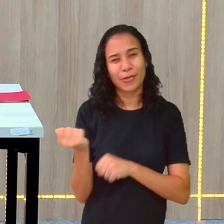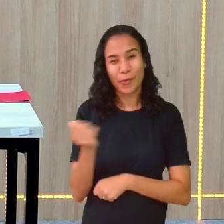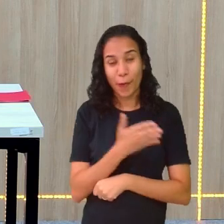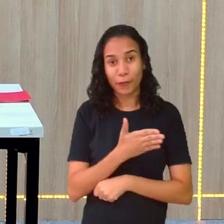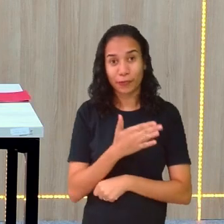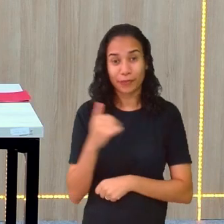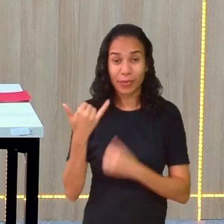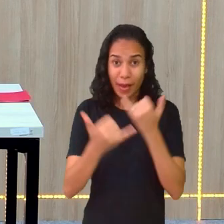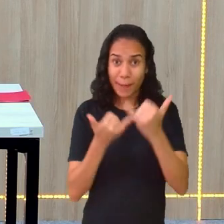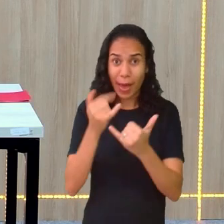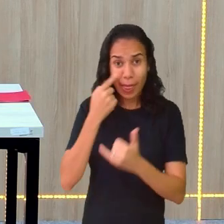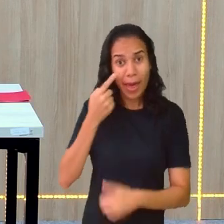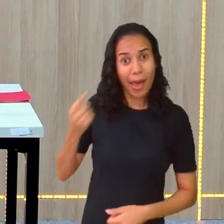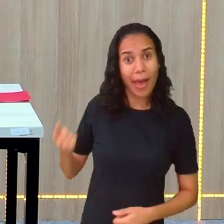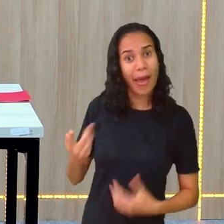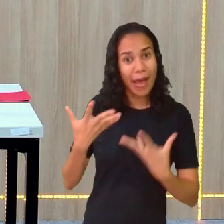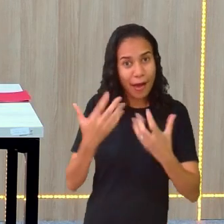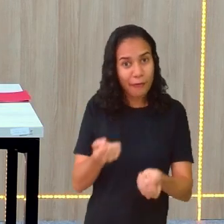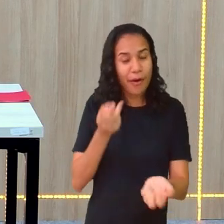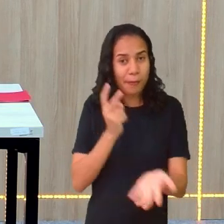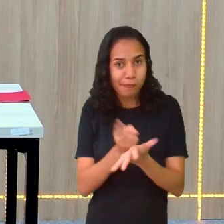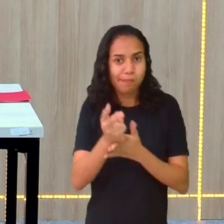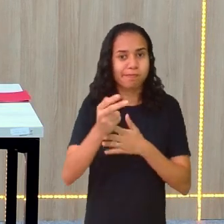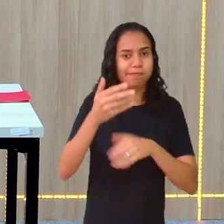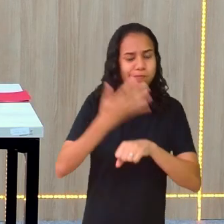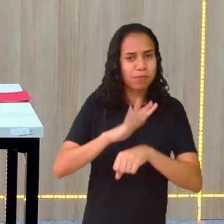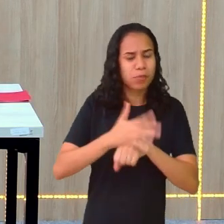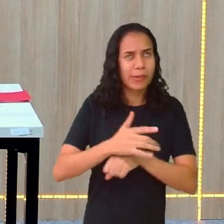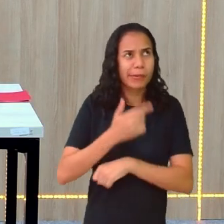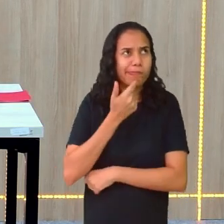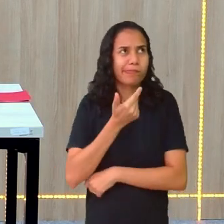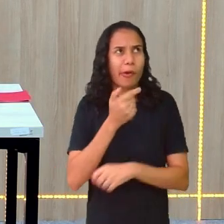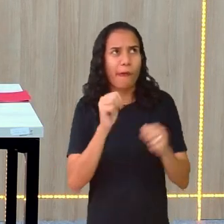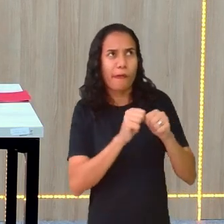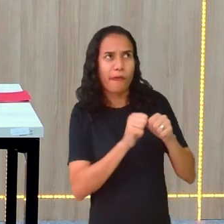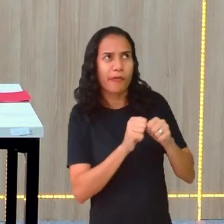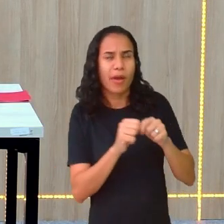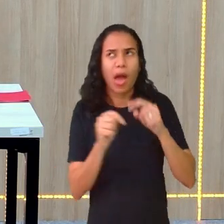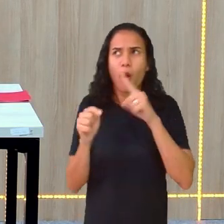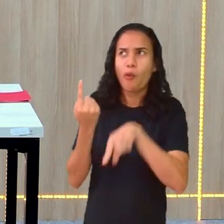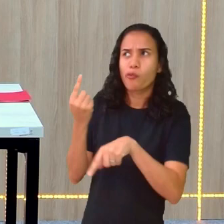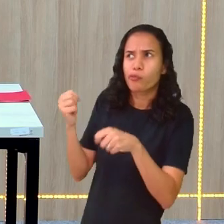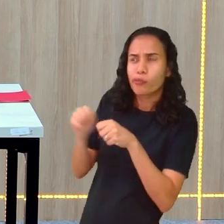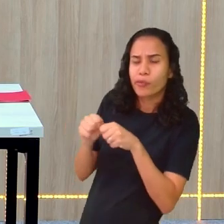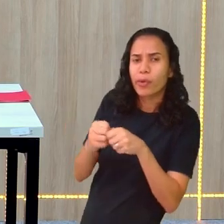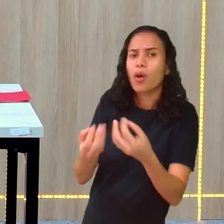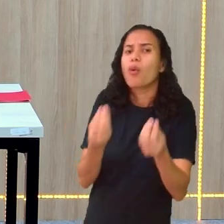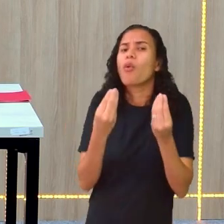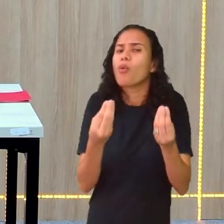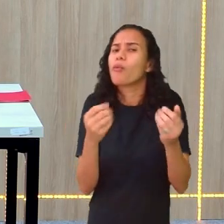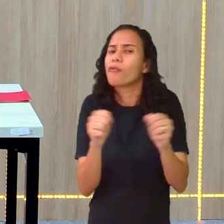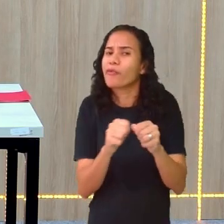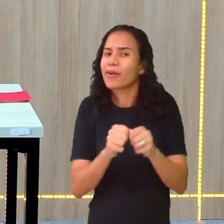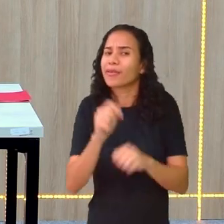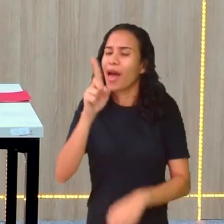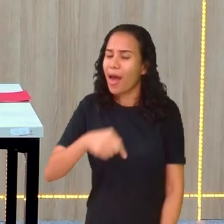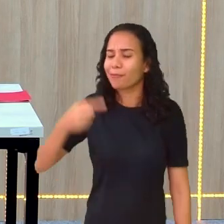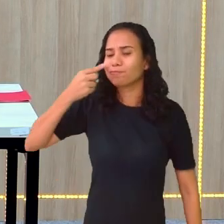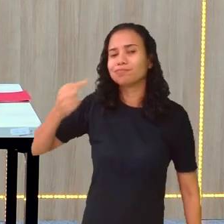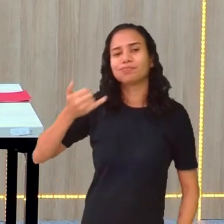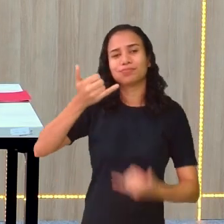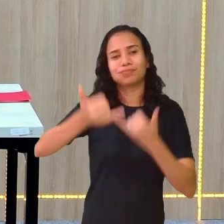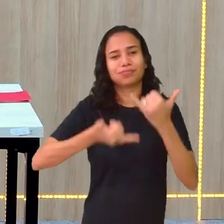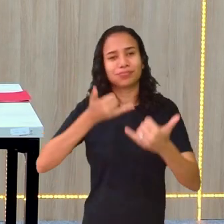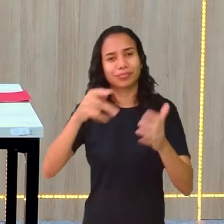E a brincadeira é essa. Vamos manipular. Será que eu fiz? Será que eu não fiz? Como é que eu faço? É essa a